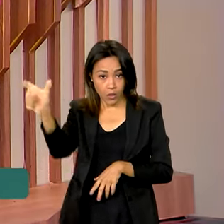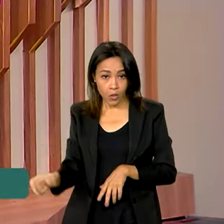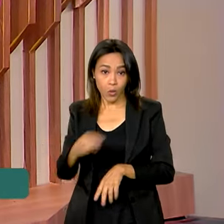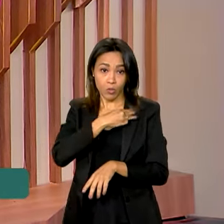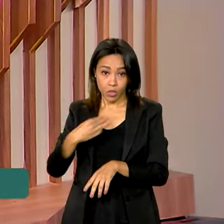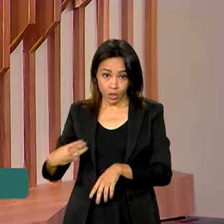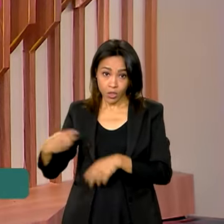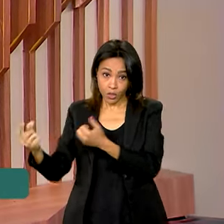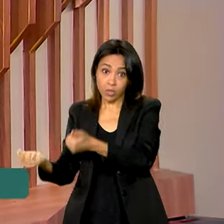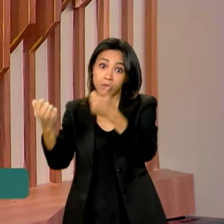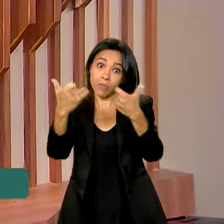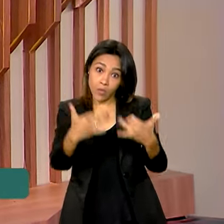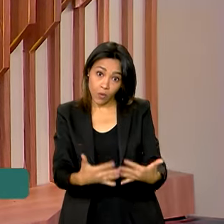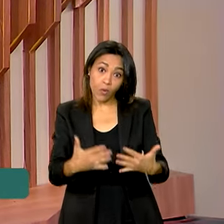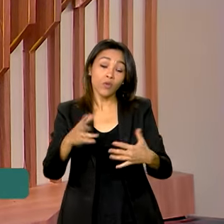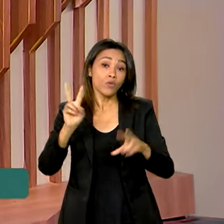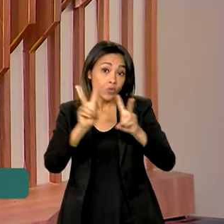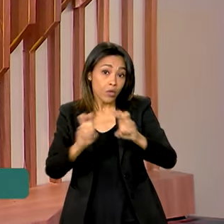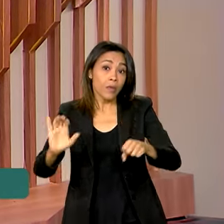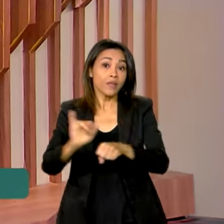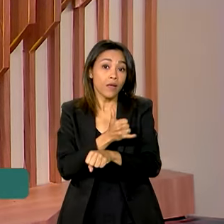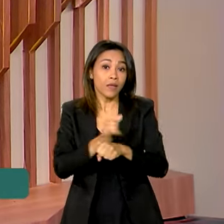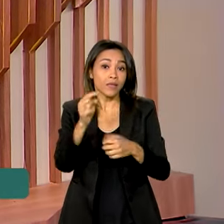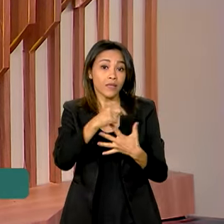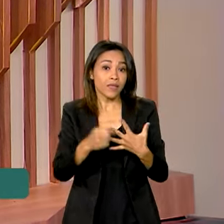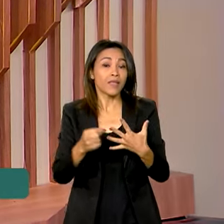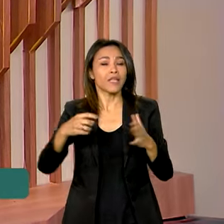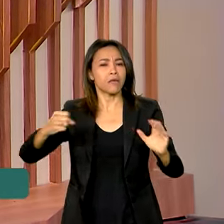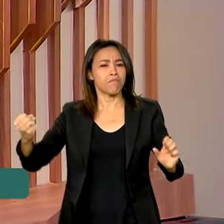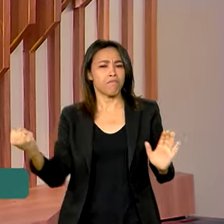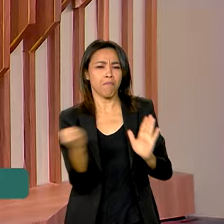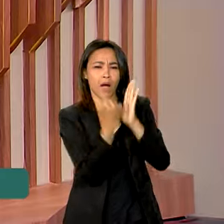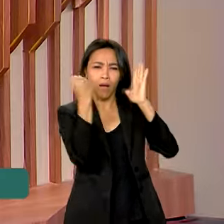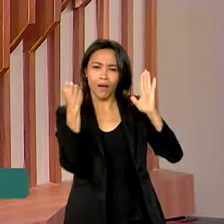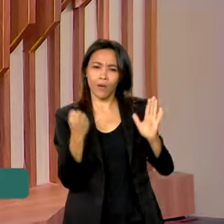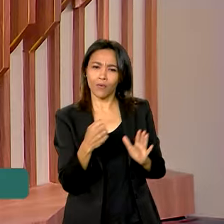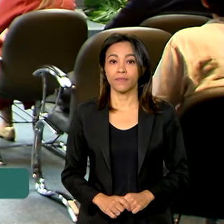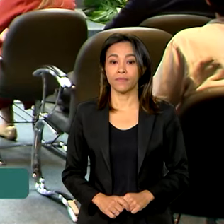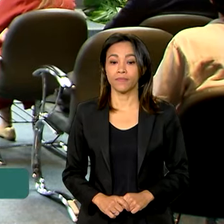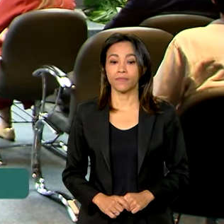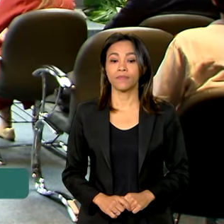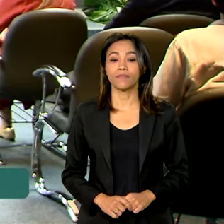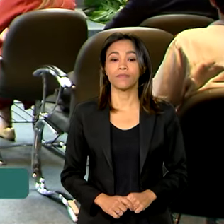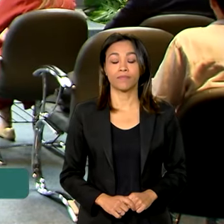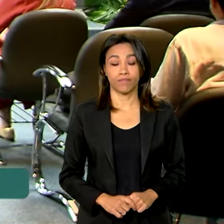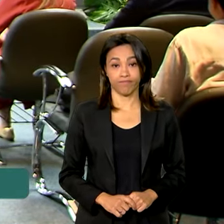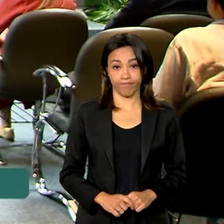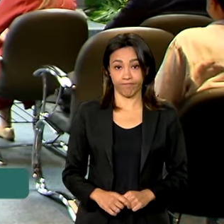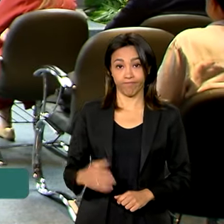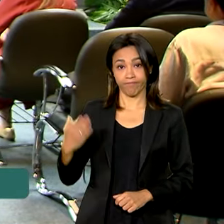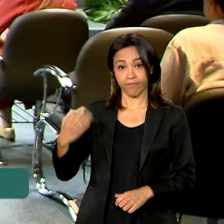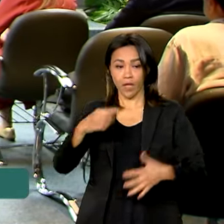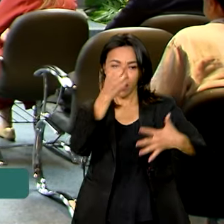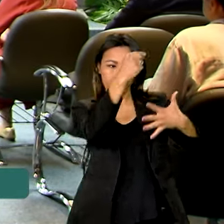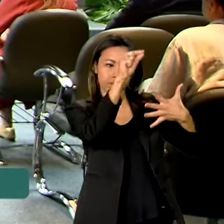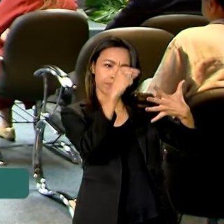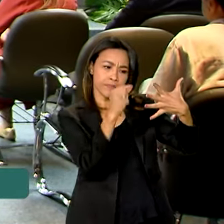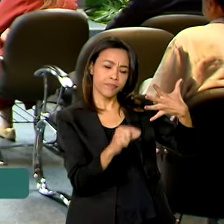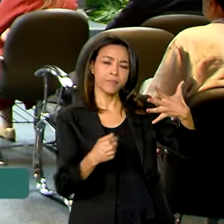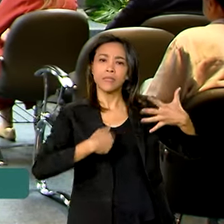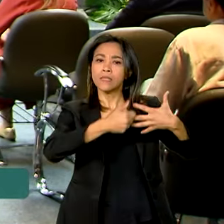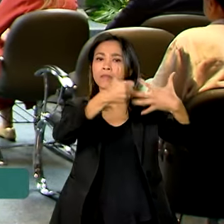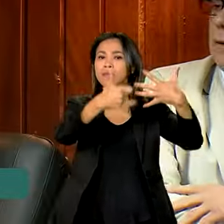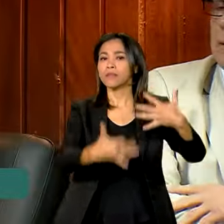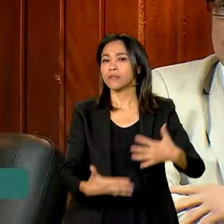falou sobre a medida no evento que marcou os 34 anos do INSS. Entre os pontos destacados pelo